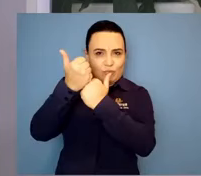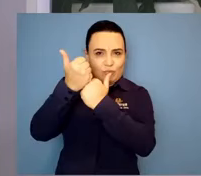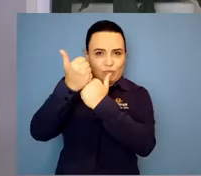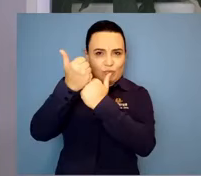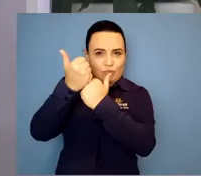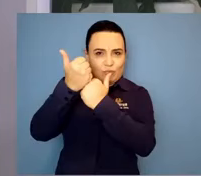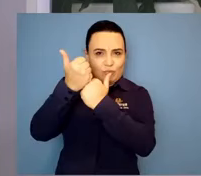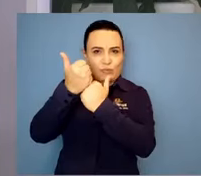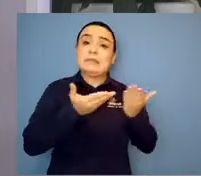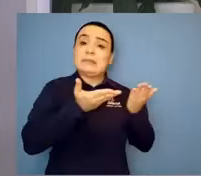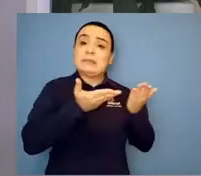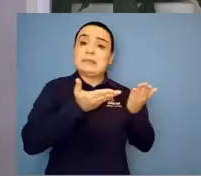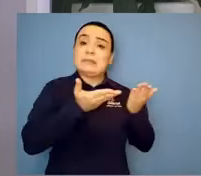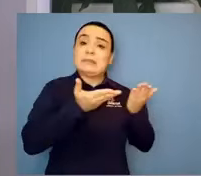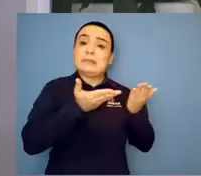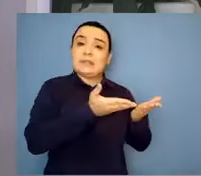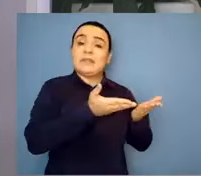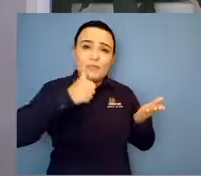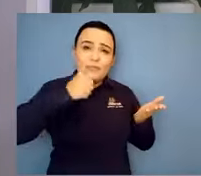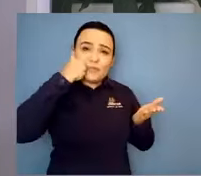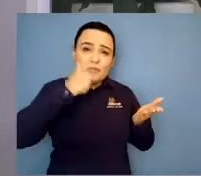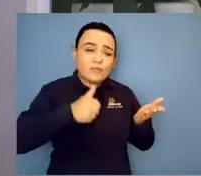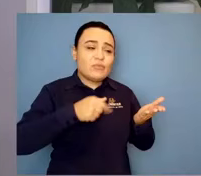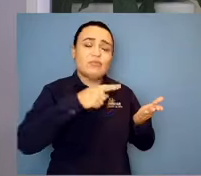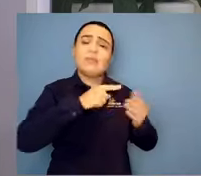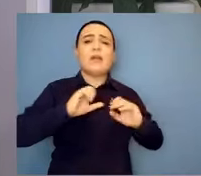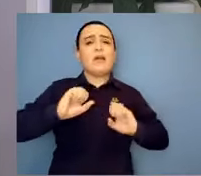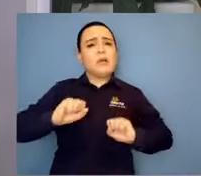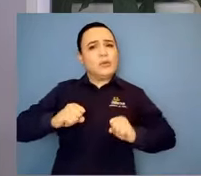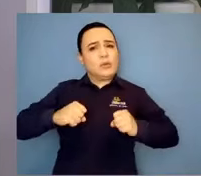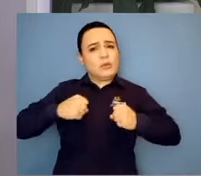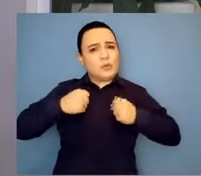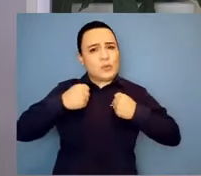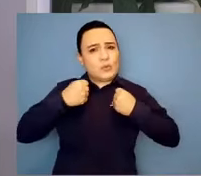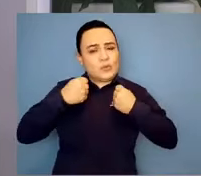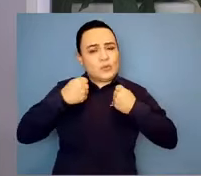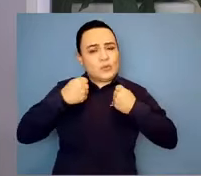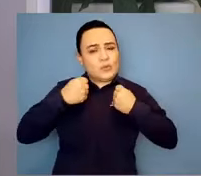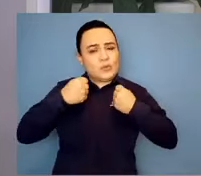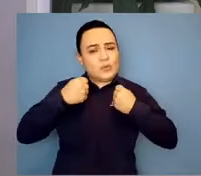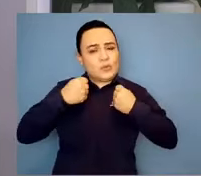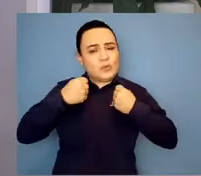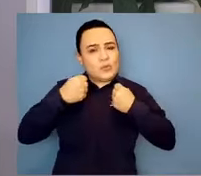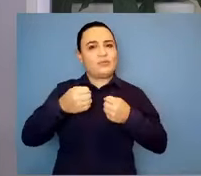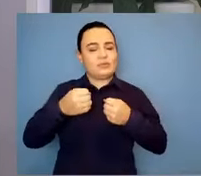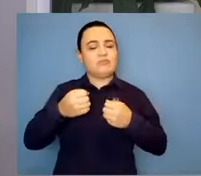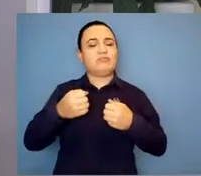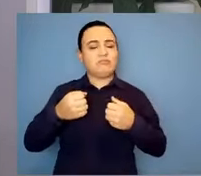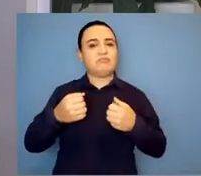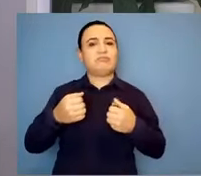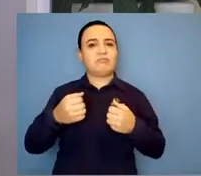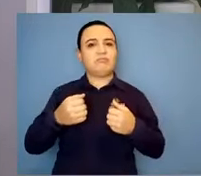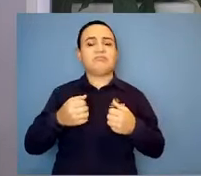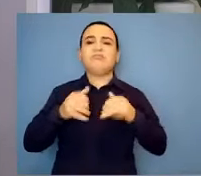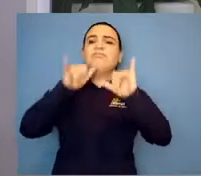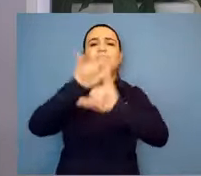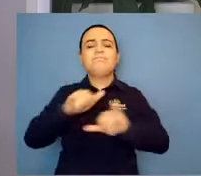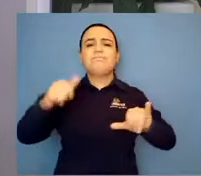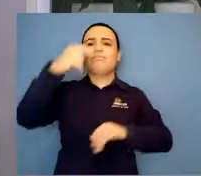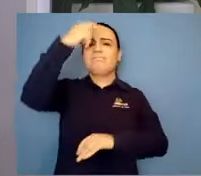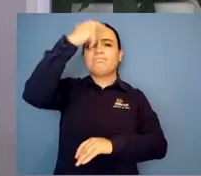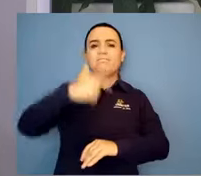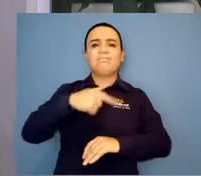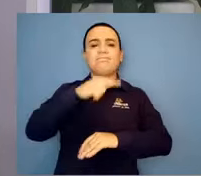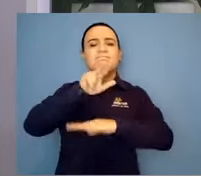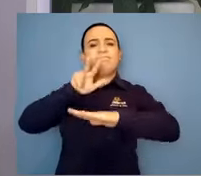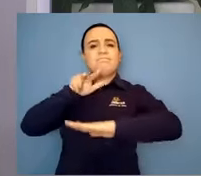fazendo tudo isso. Isso é uma lição, uma lição muito grande para muitas pessoas e uma lição para a nossa administração pública,